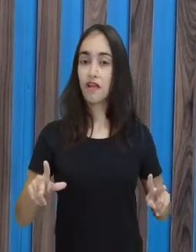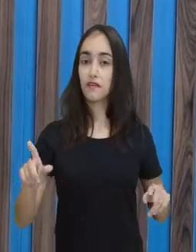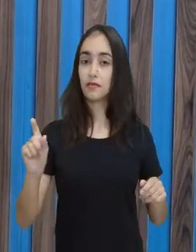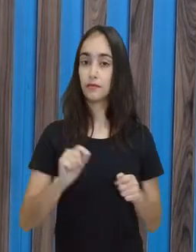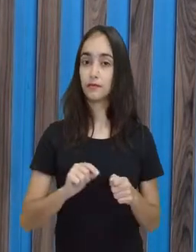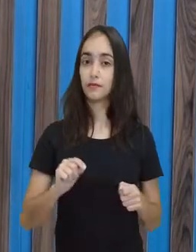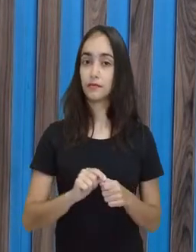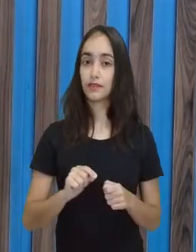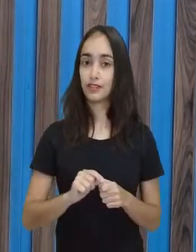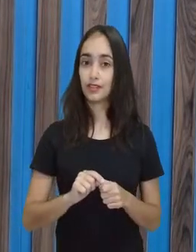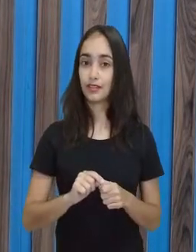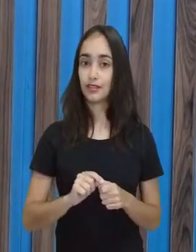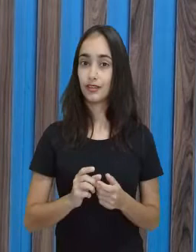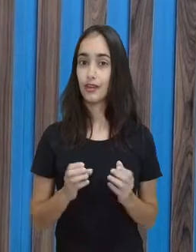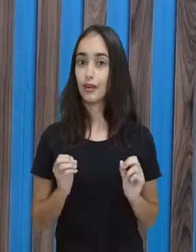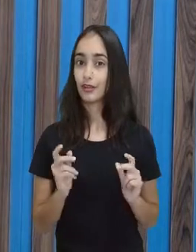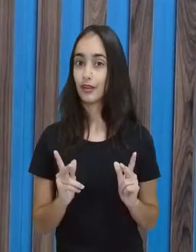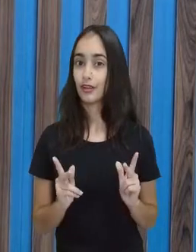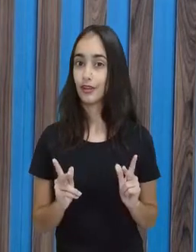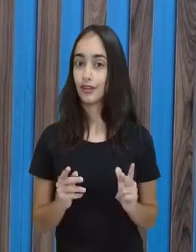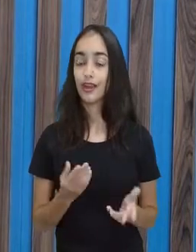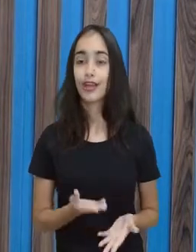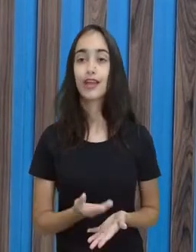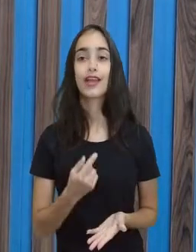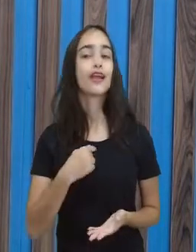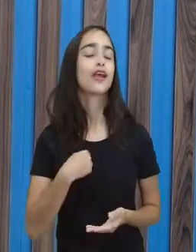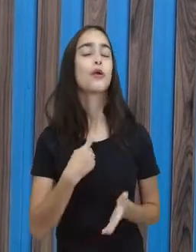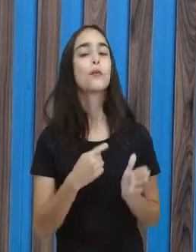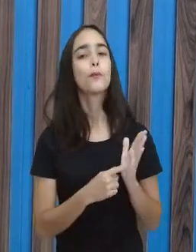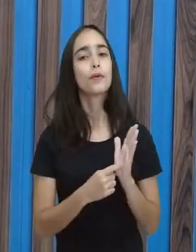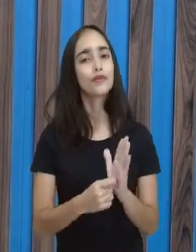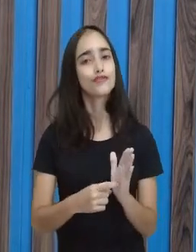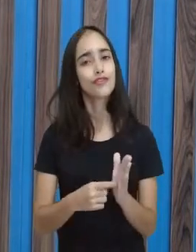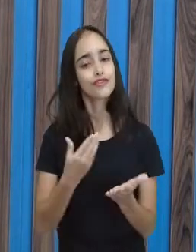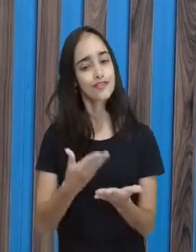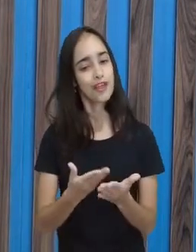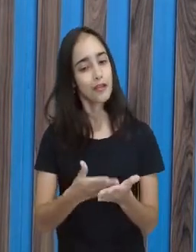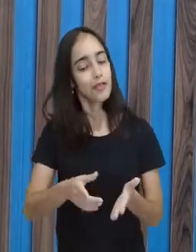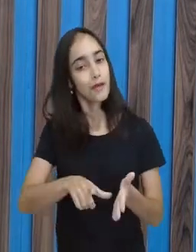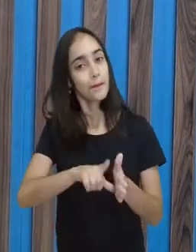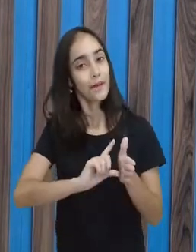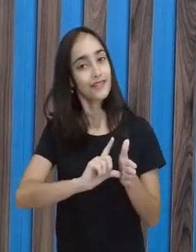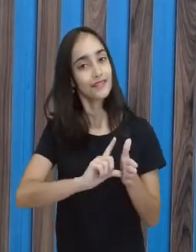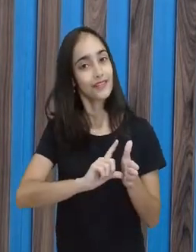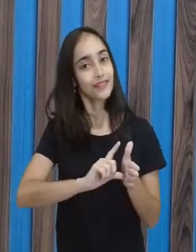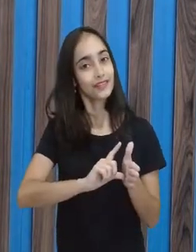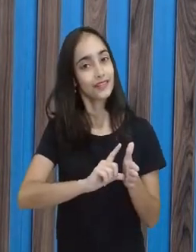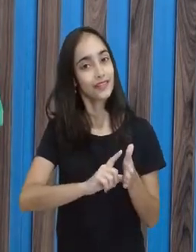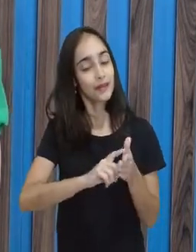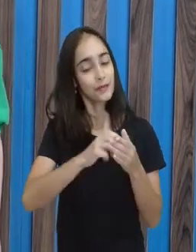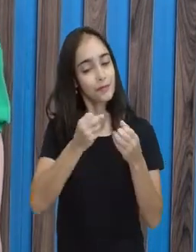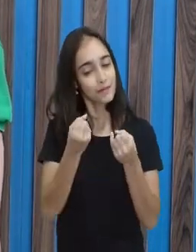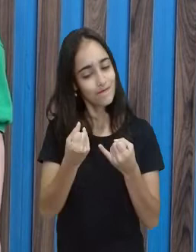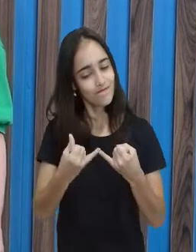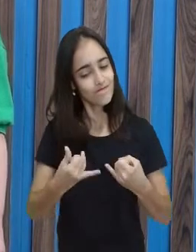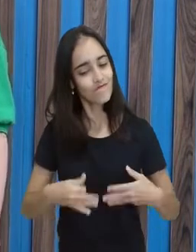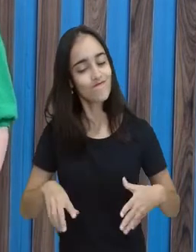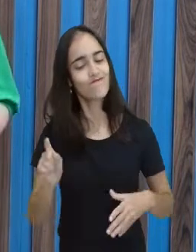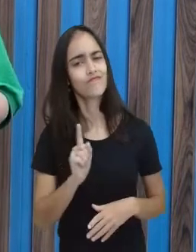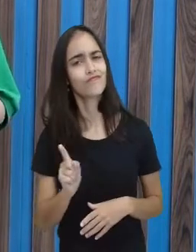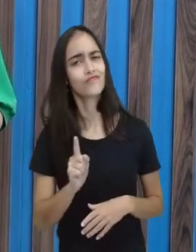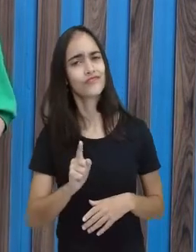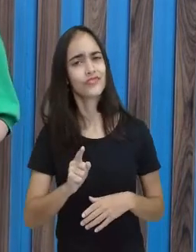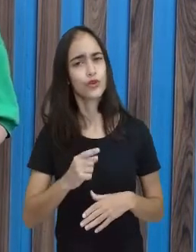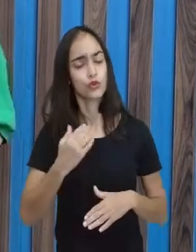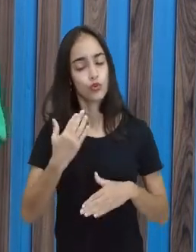passada para eu não estar explicando o passo a passo todinho. Então, 40 está para 80, assim como 2 está para 1,